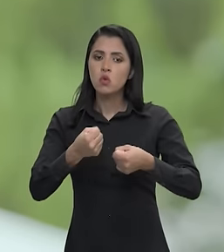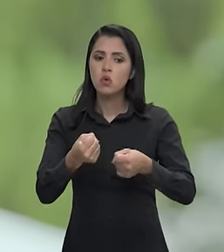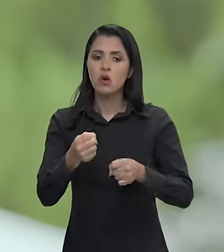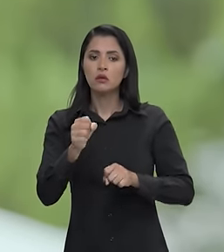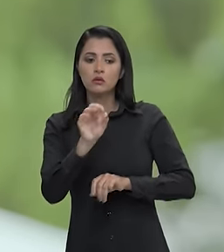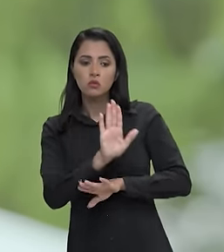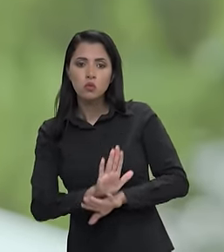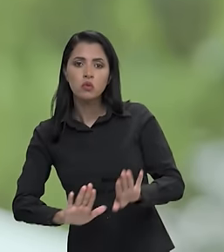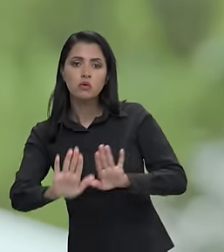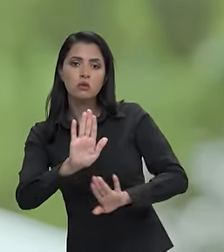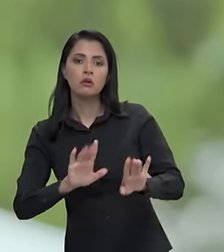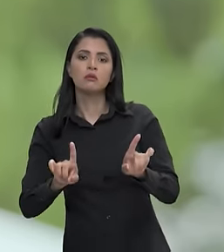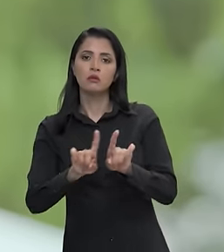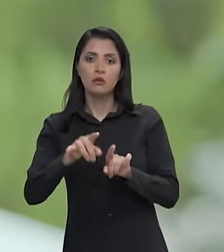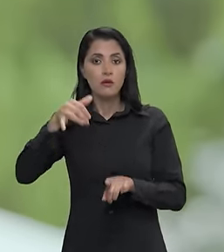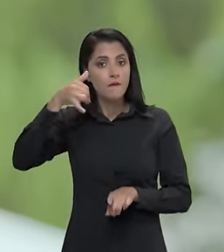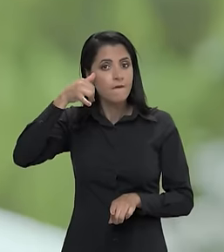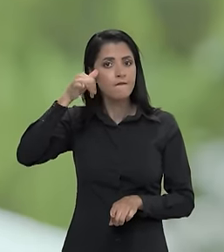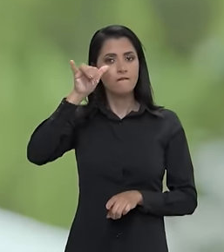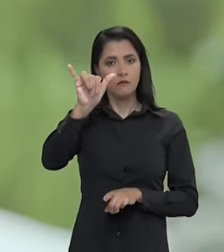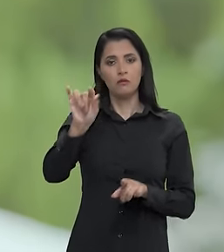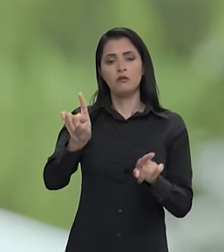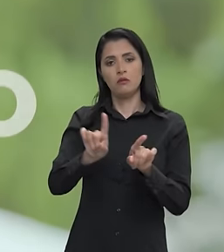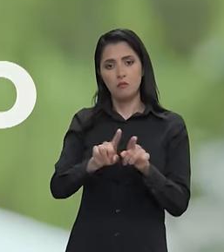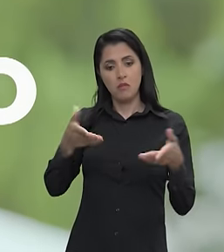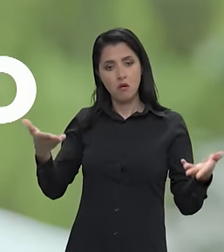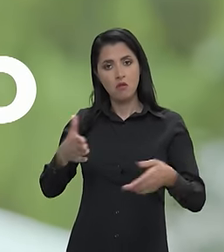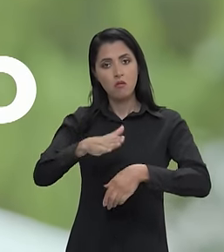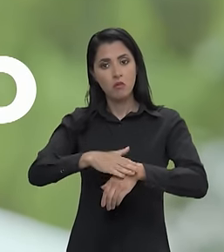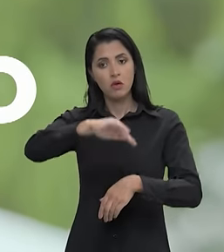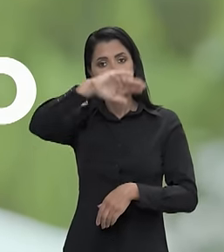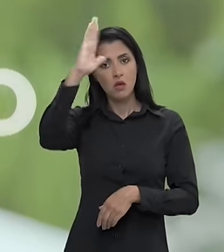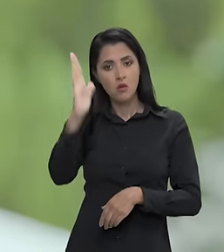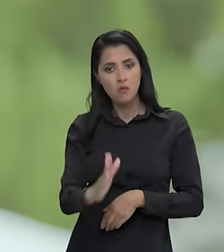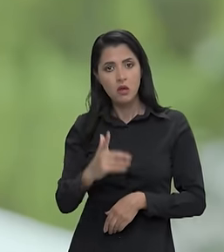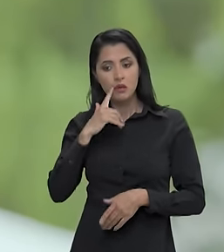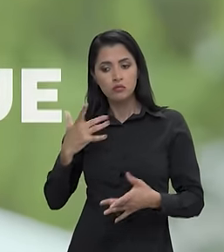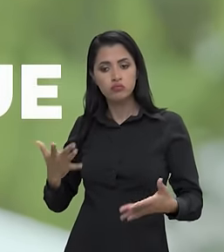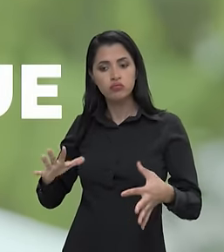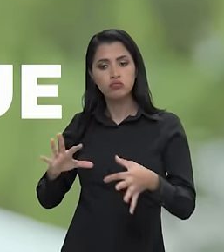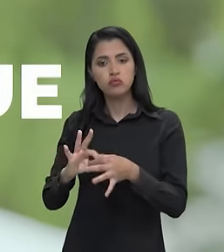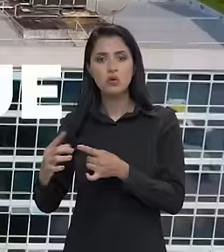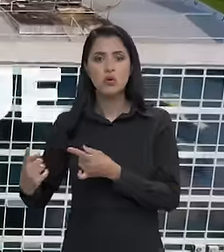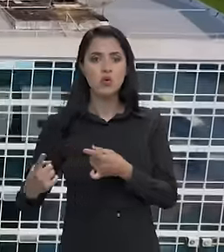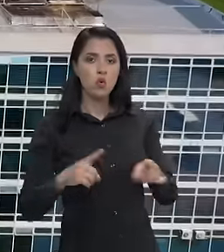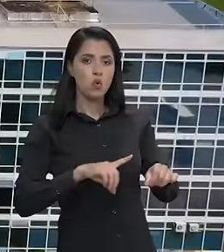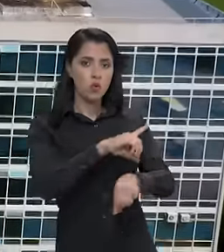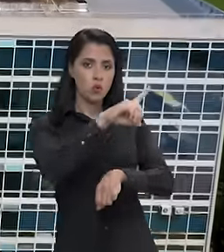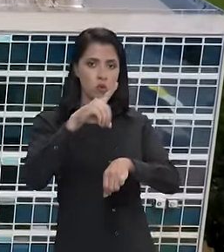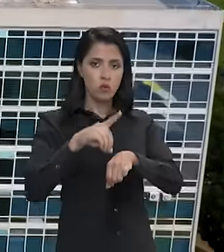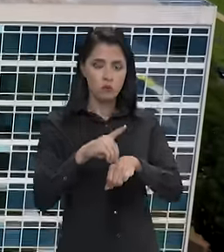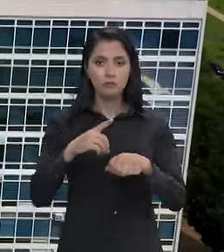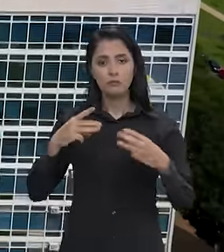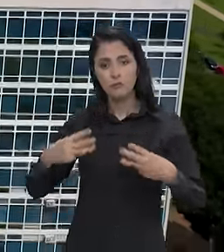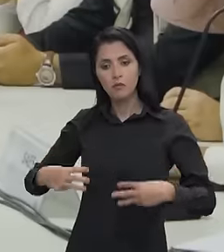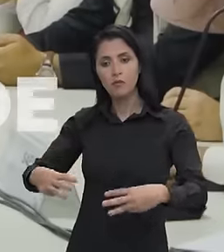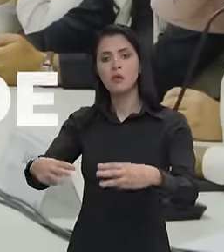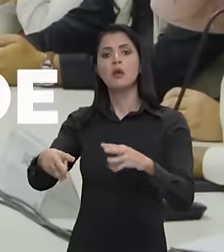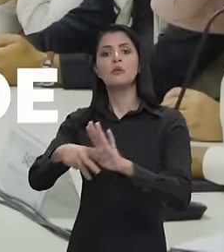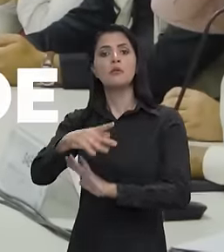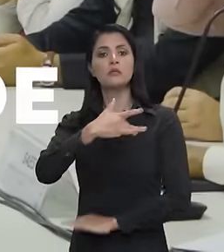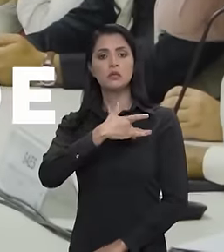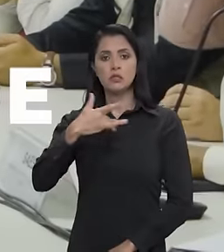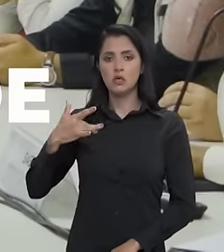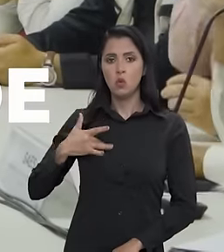e a prevenção. Agora é hora de todo o Brasil se unir contra a dengue. O Ministério da Saúde